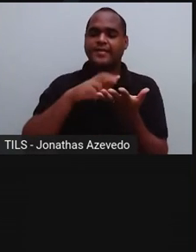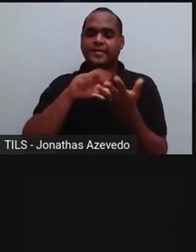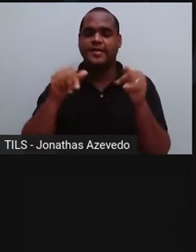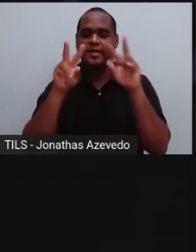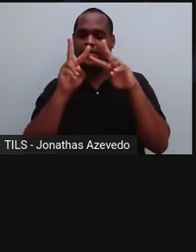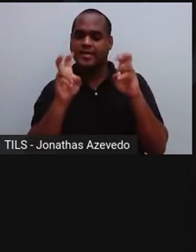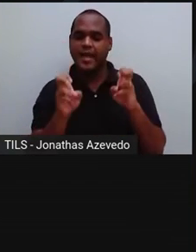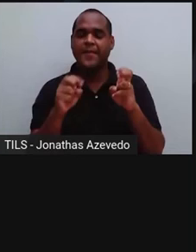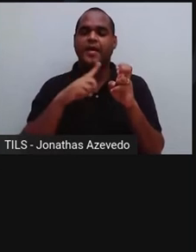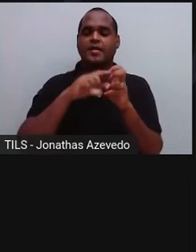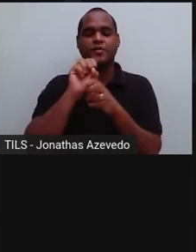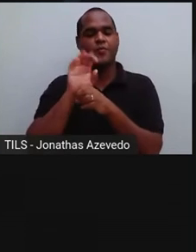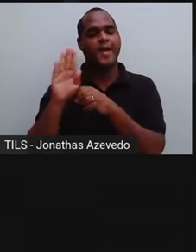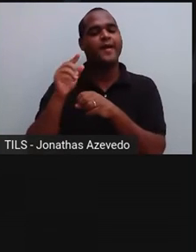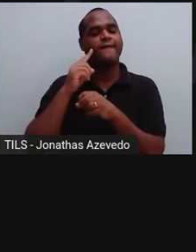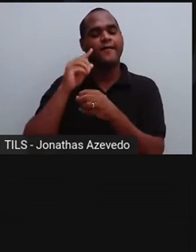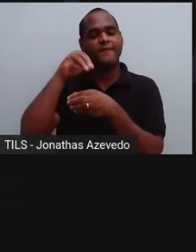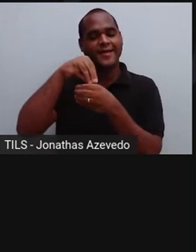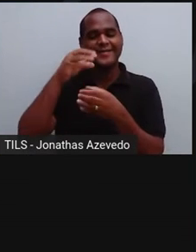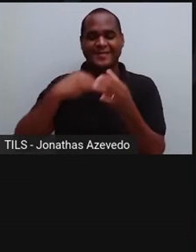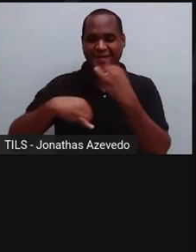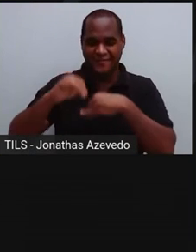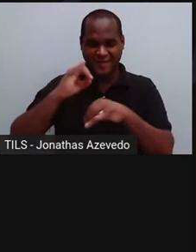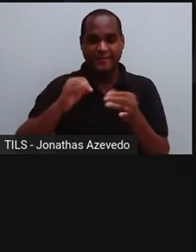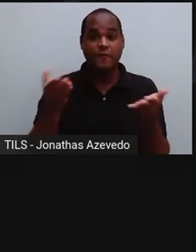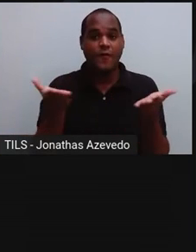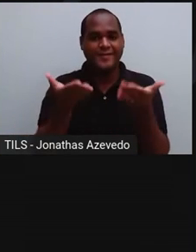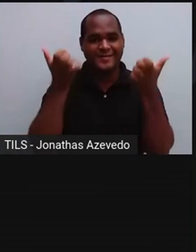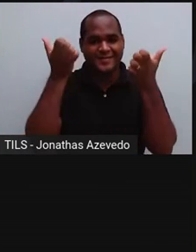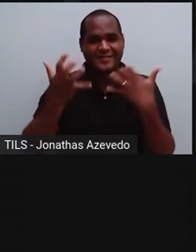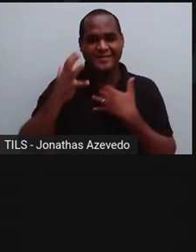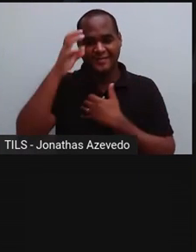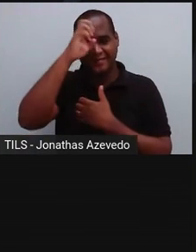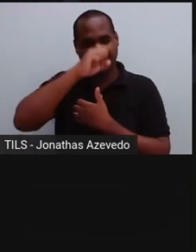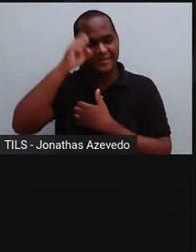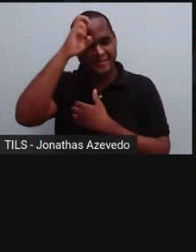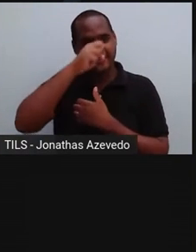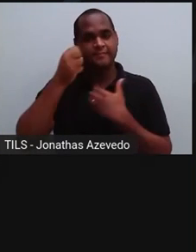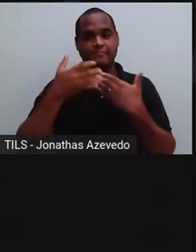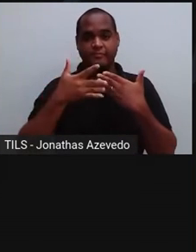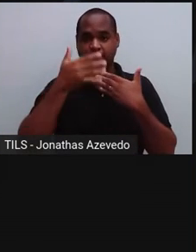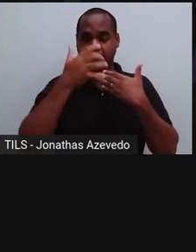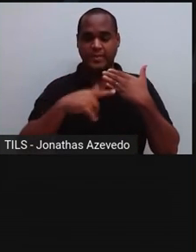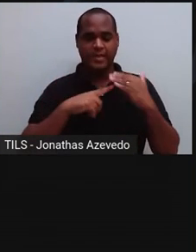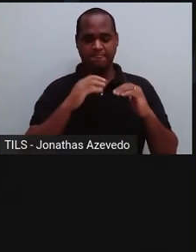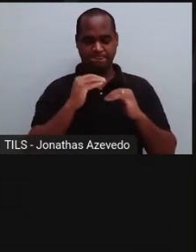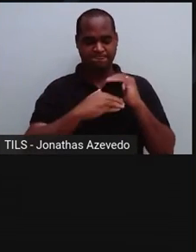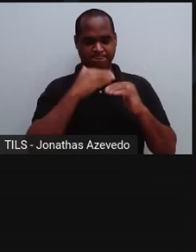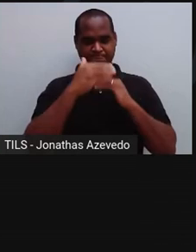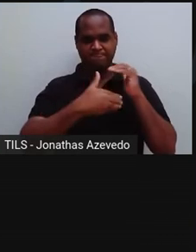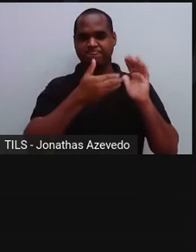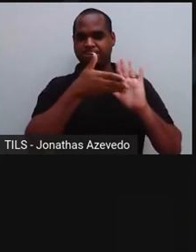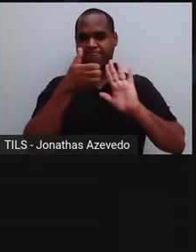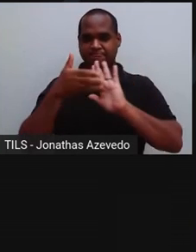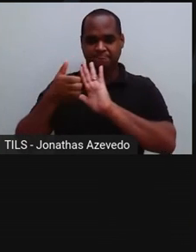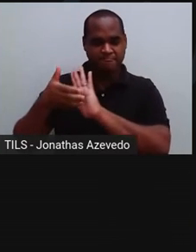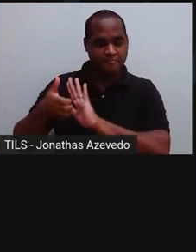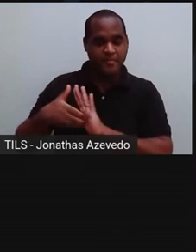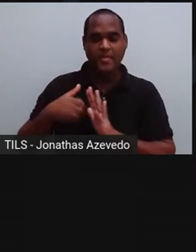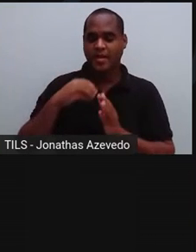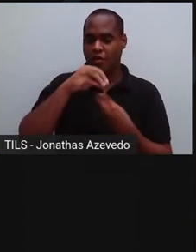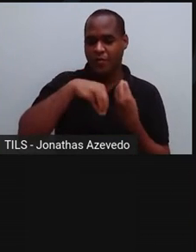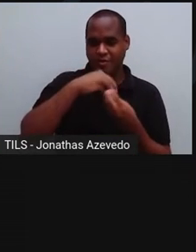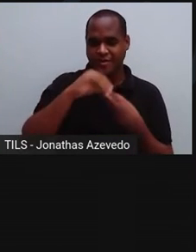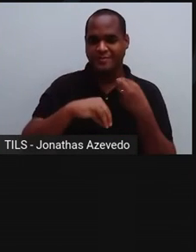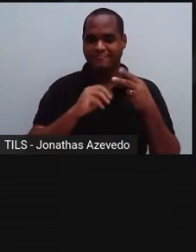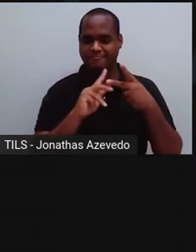substâncias e elementos químicos. Hoje, vamos abordar como são feitos os processos de separação de misturas homogêneas homogêneas e